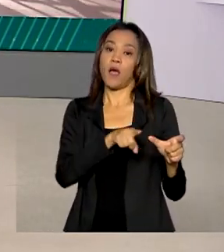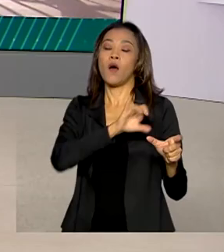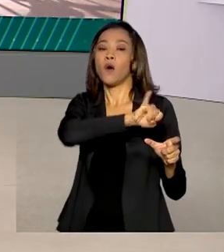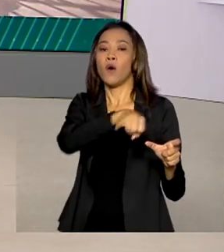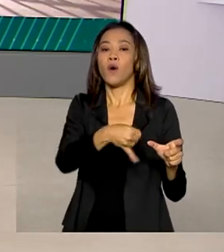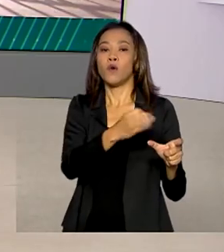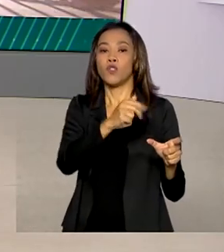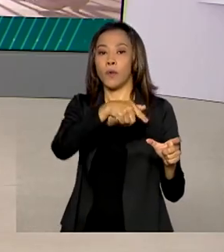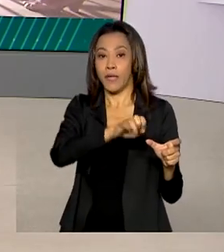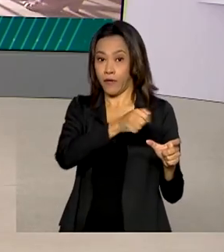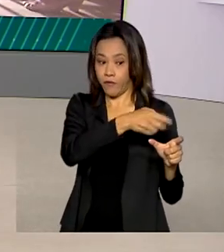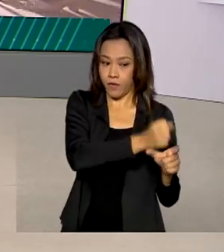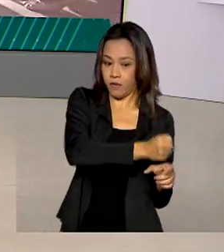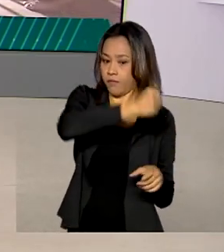Bolsonaro para comandar a Petrobras. Conheces. lá.